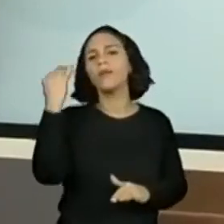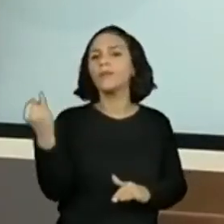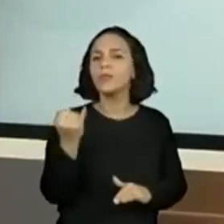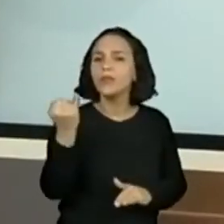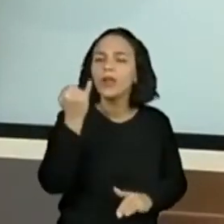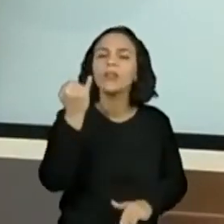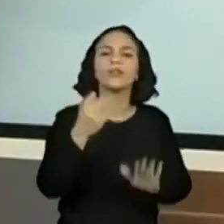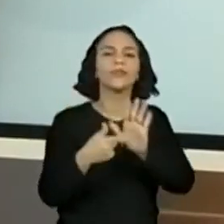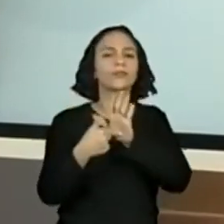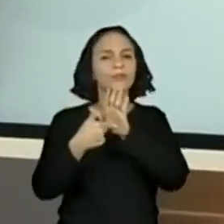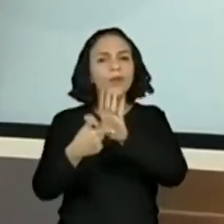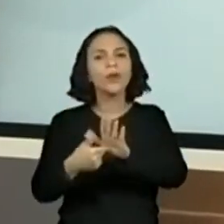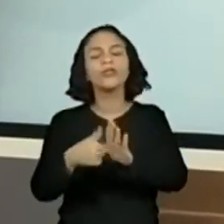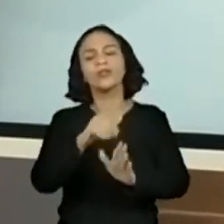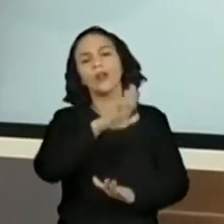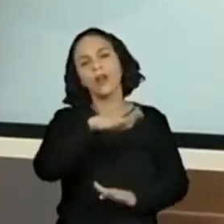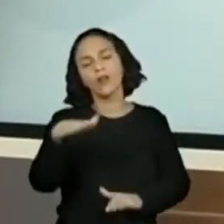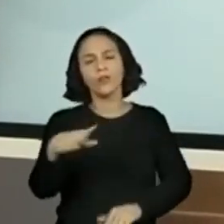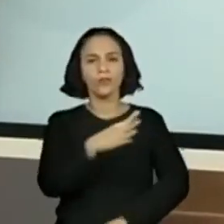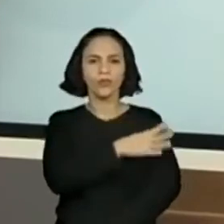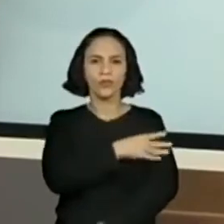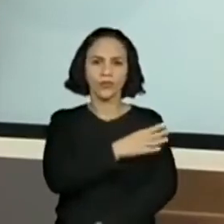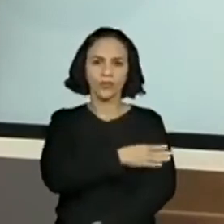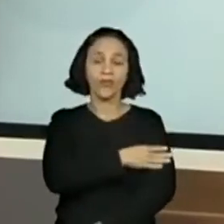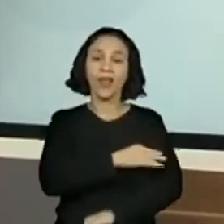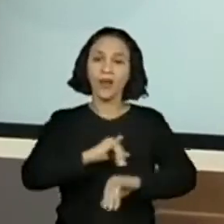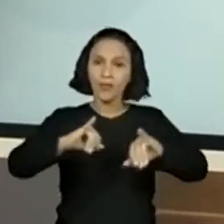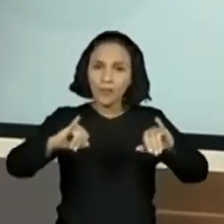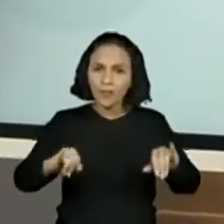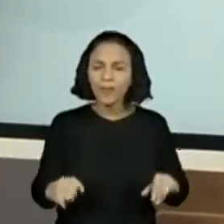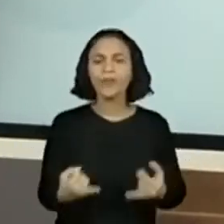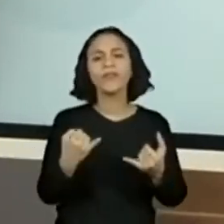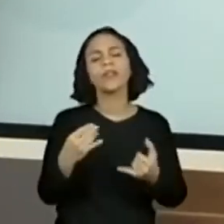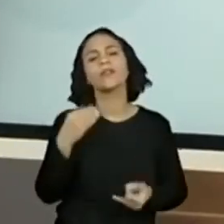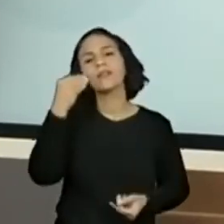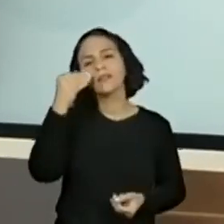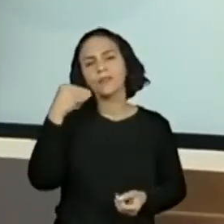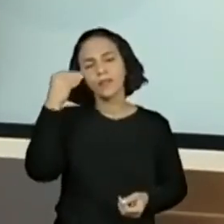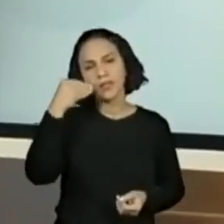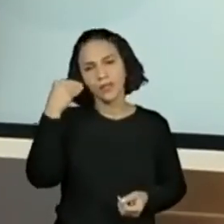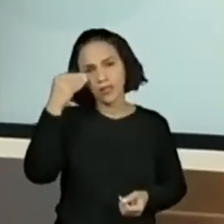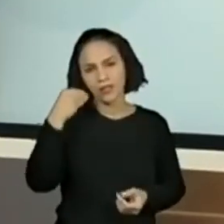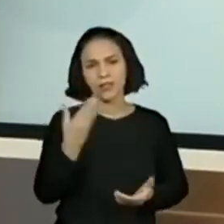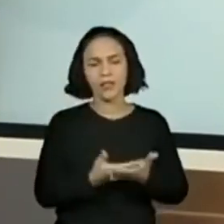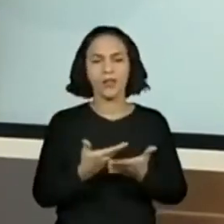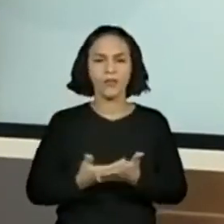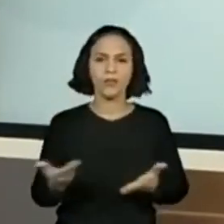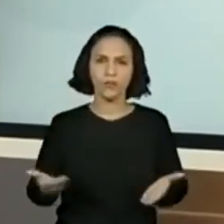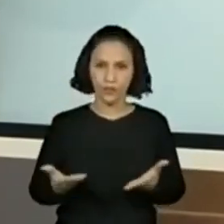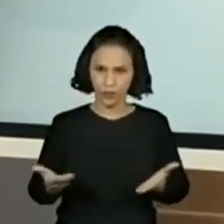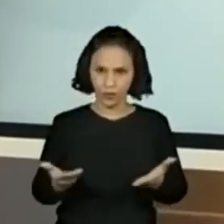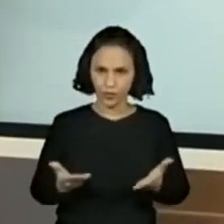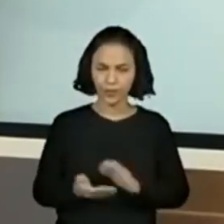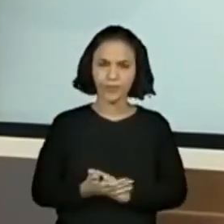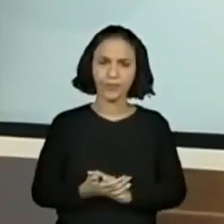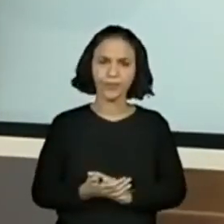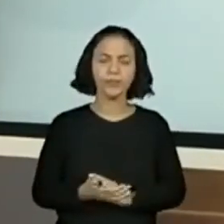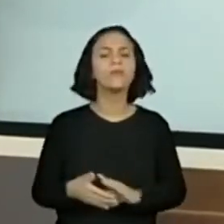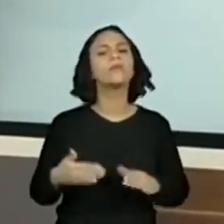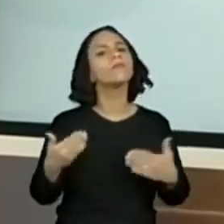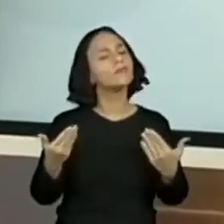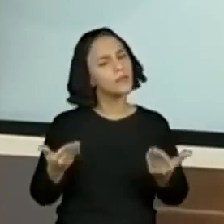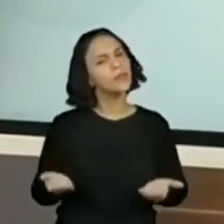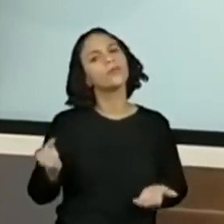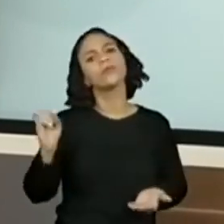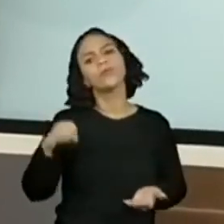para os alunos do quarto ano, para que eles aproveitem toda essa experiência da aula de hoje, ok? Então sim, a gente